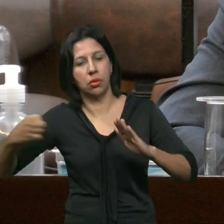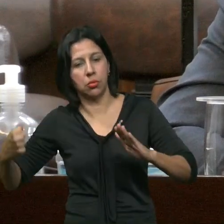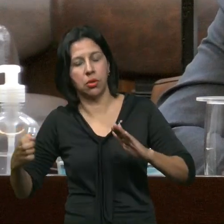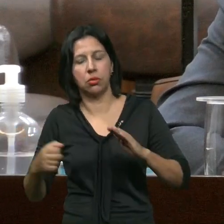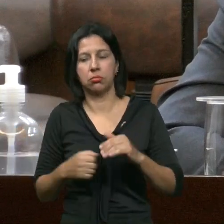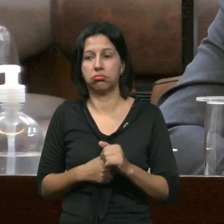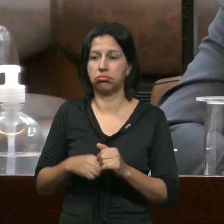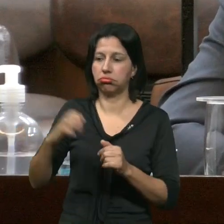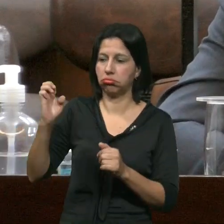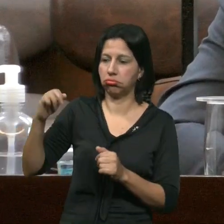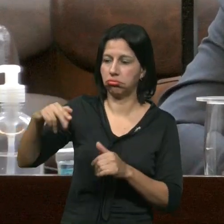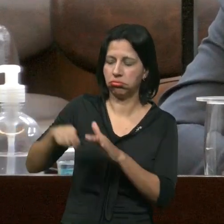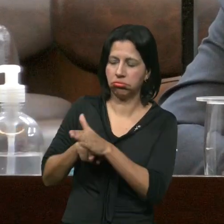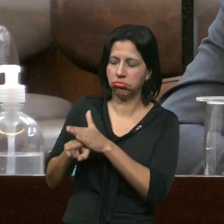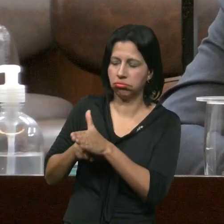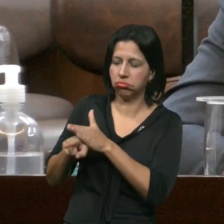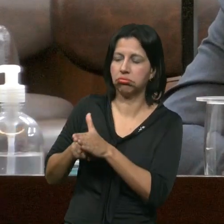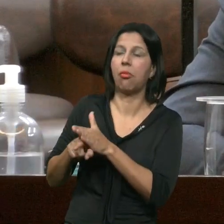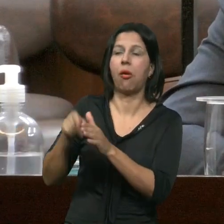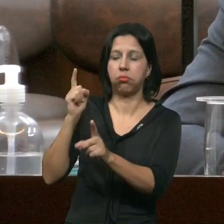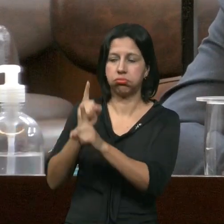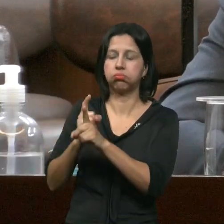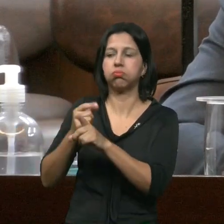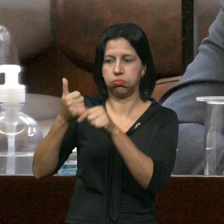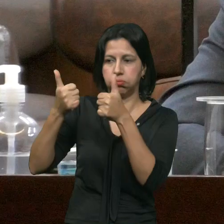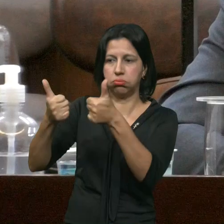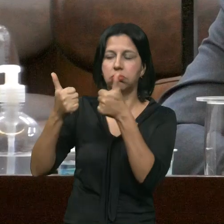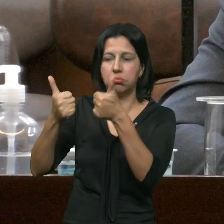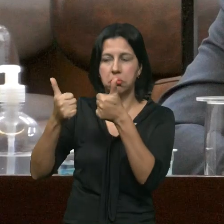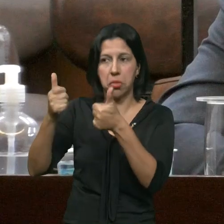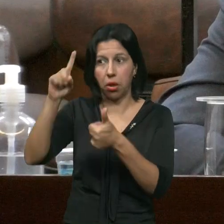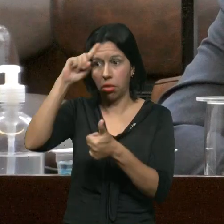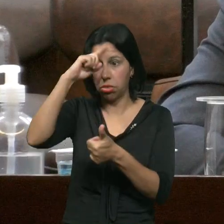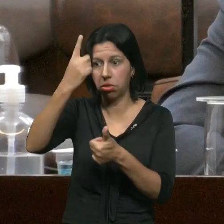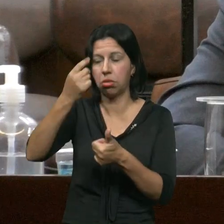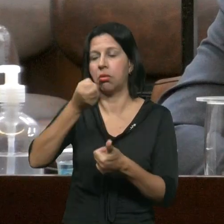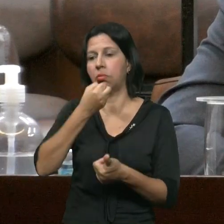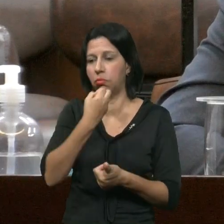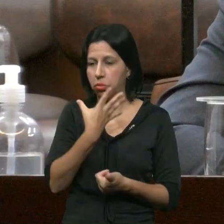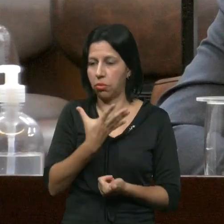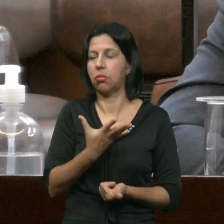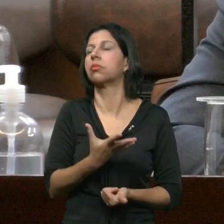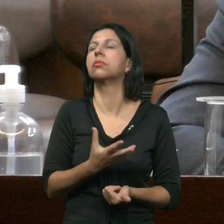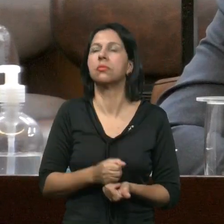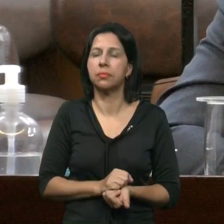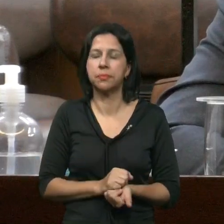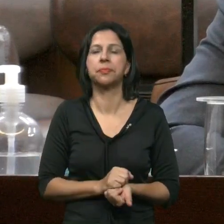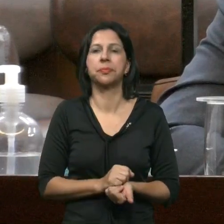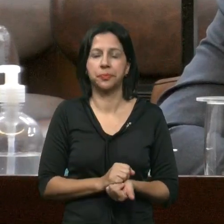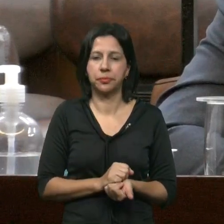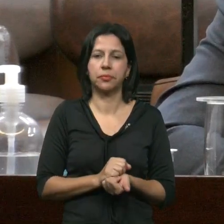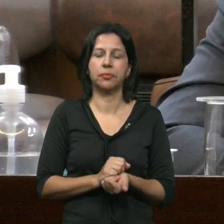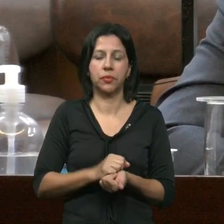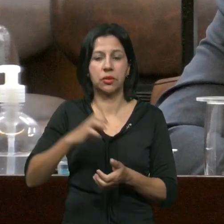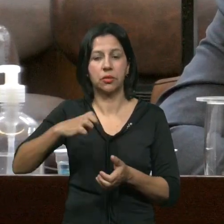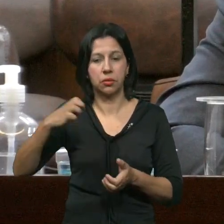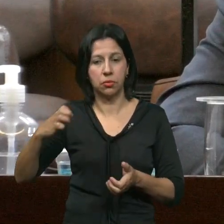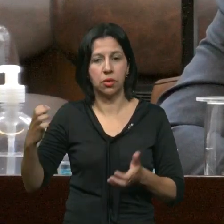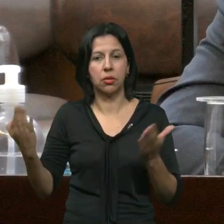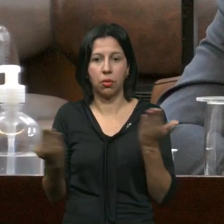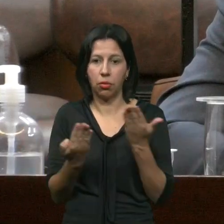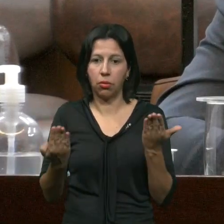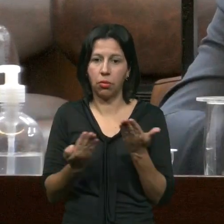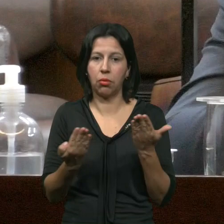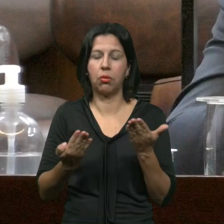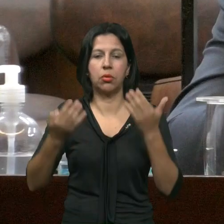E achou por bem Também Inclusive Conversou comigo Falou que era uma ideia De vossa excelência Da emenda também E foi colocada Agora em